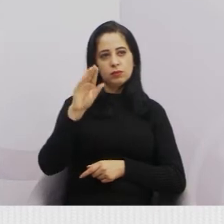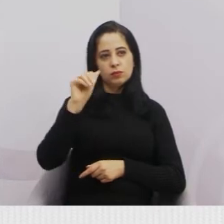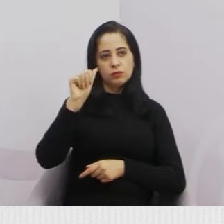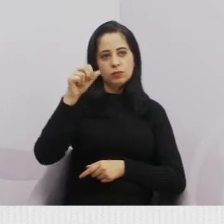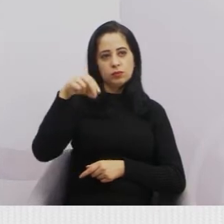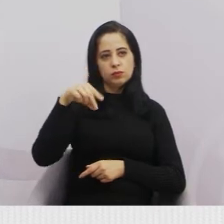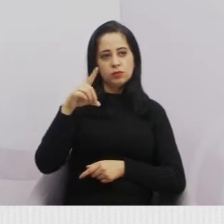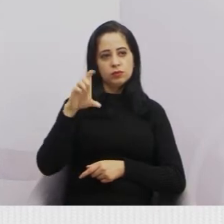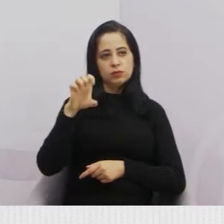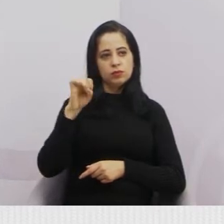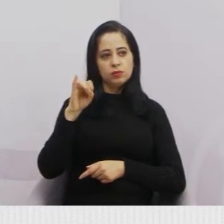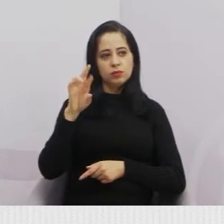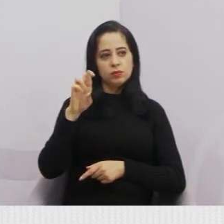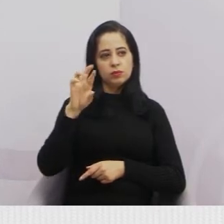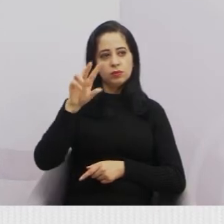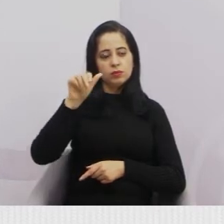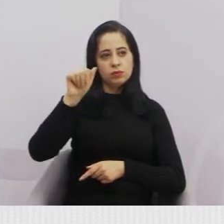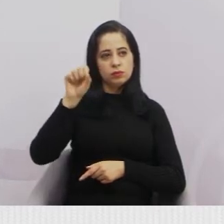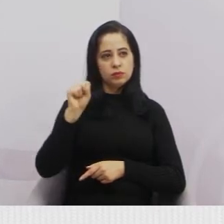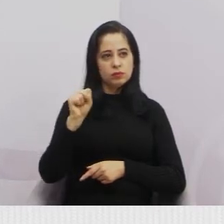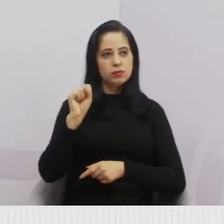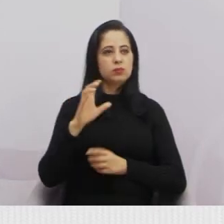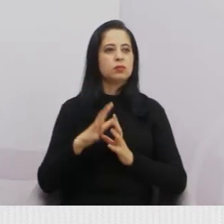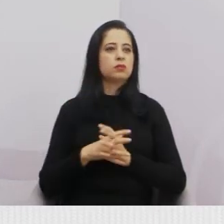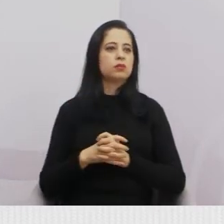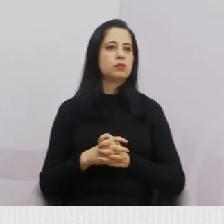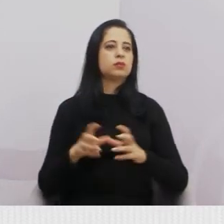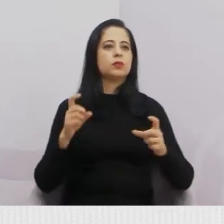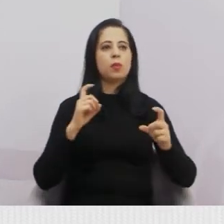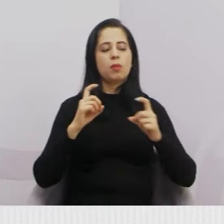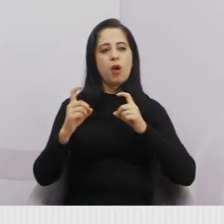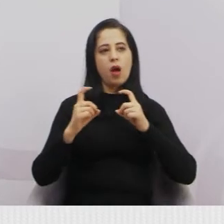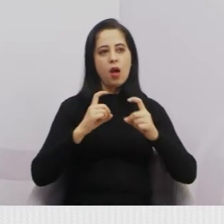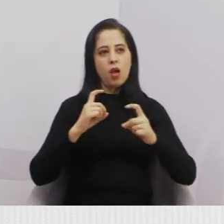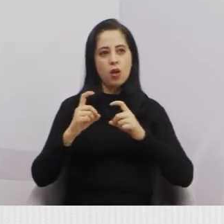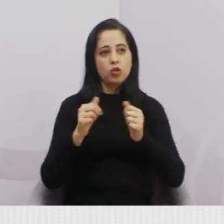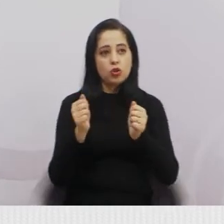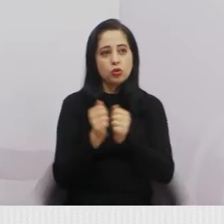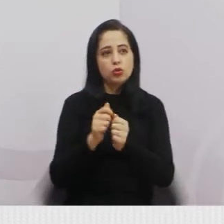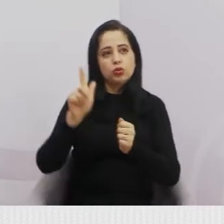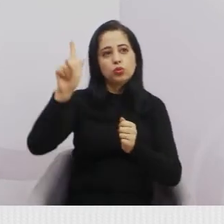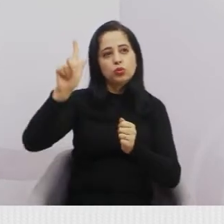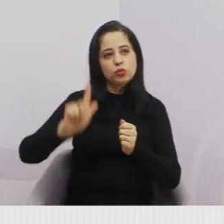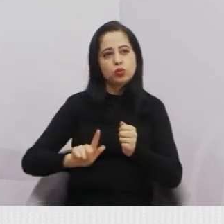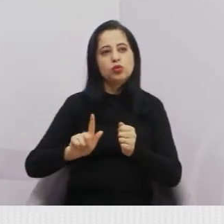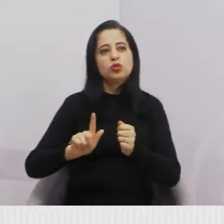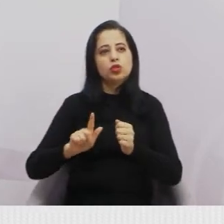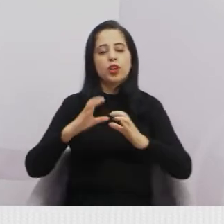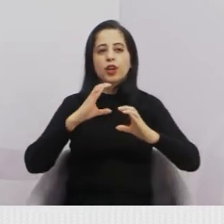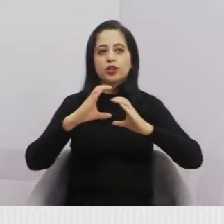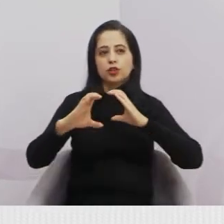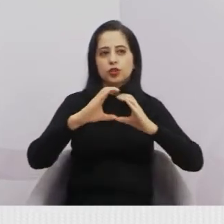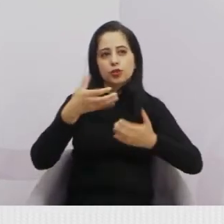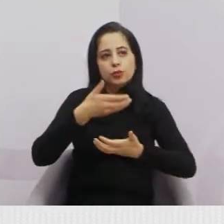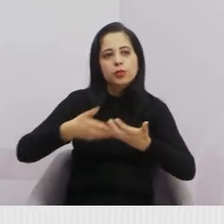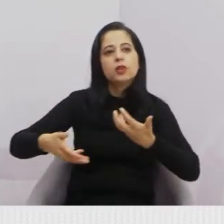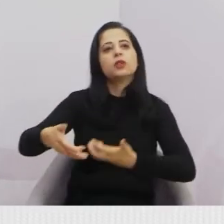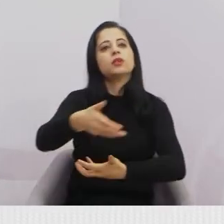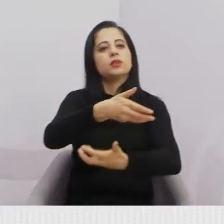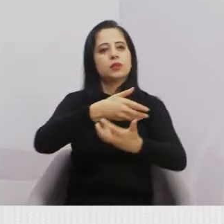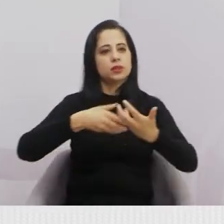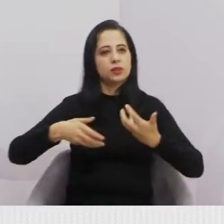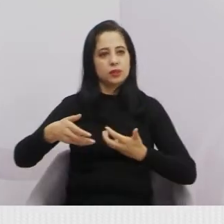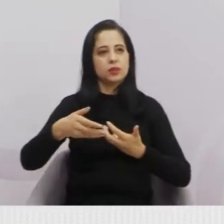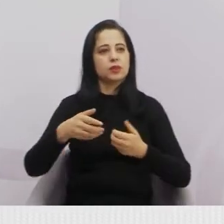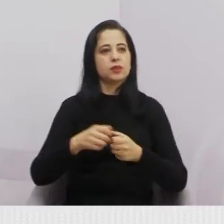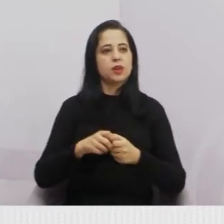Bandeiras, que fica ali em Itatiba. Nós estivemos juntamente com o vereador, eu estive juntamente com o